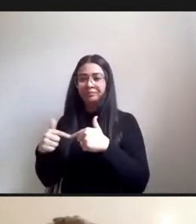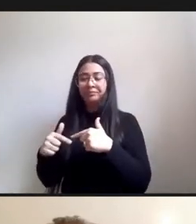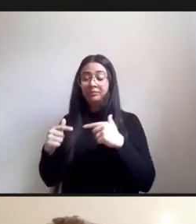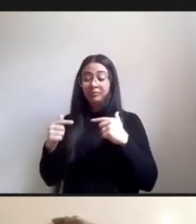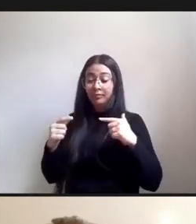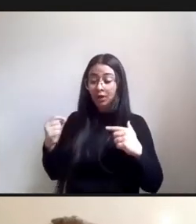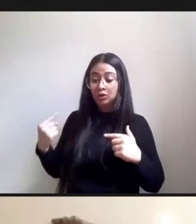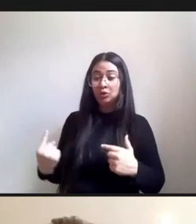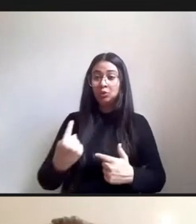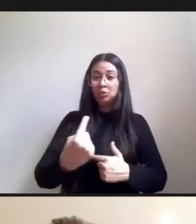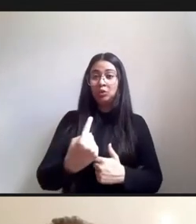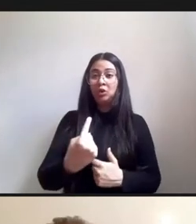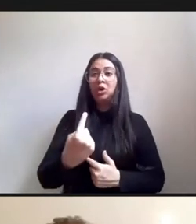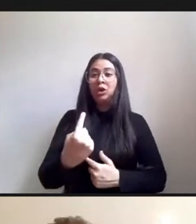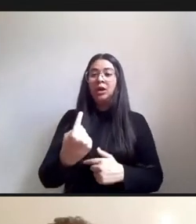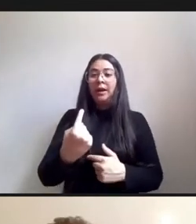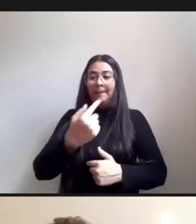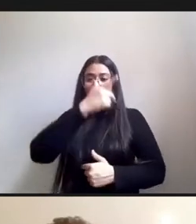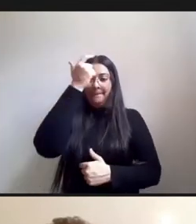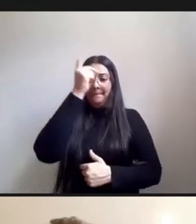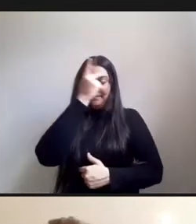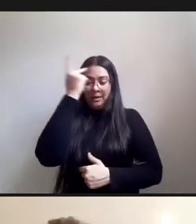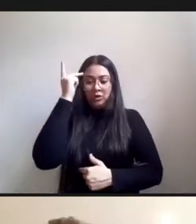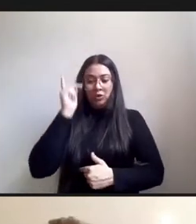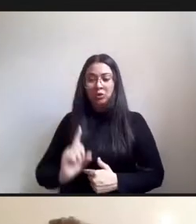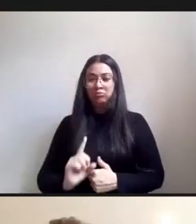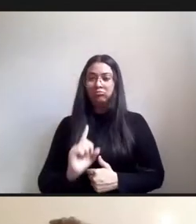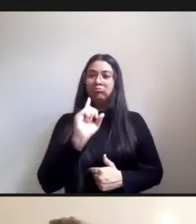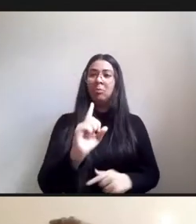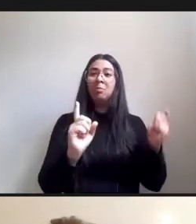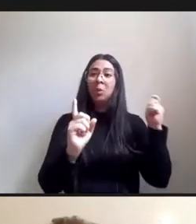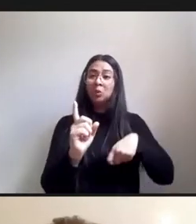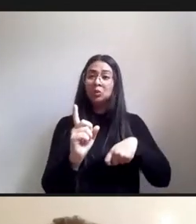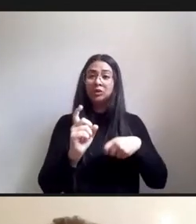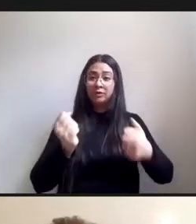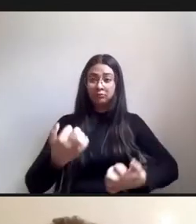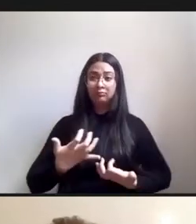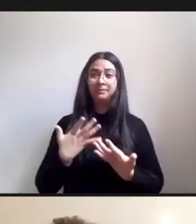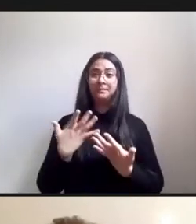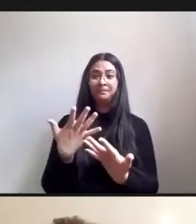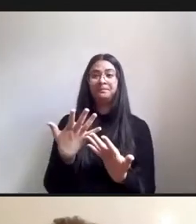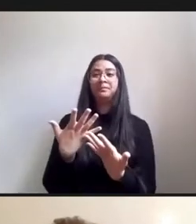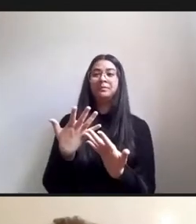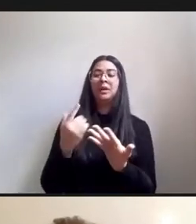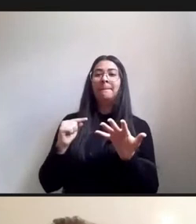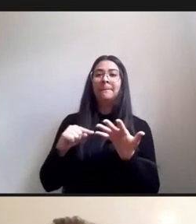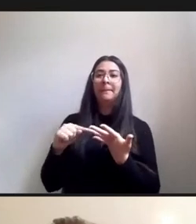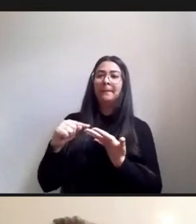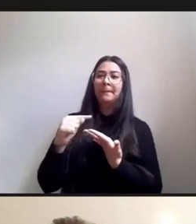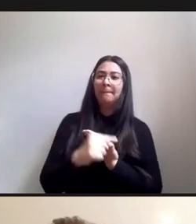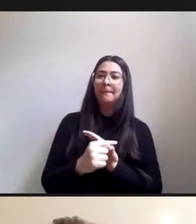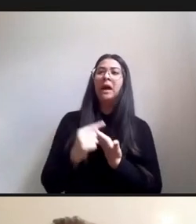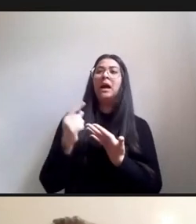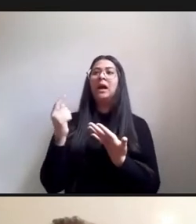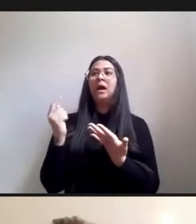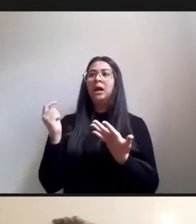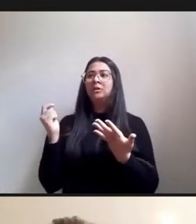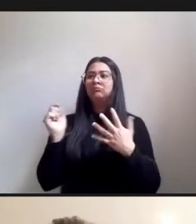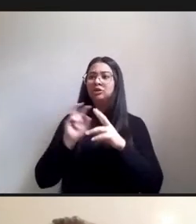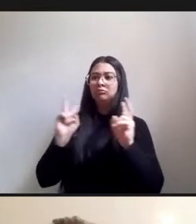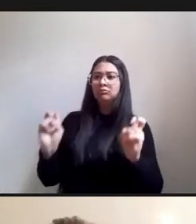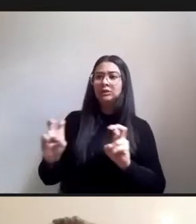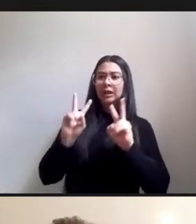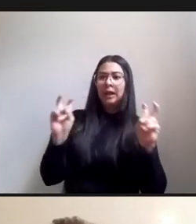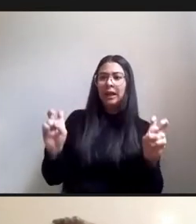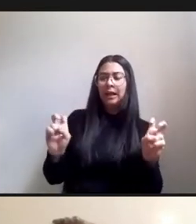em um local de protagonismo para falar de questões pertinentes né a si próprio isso é muito